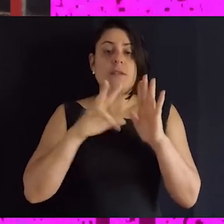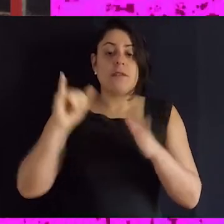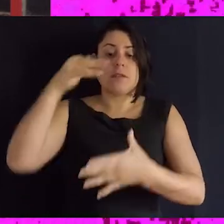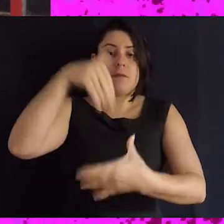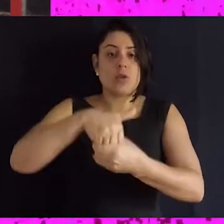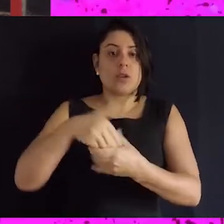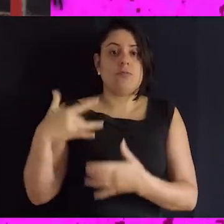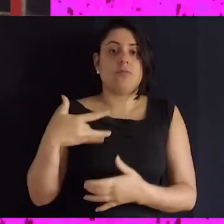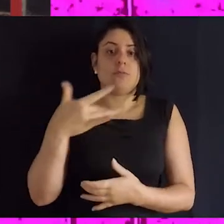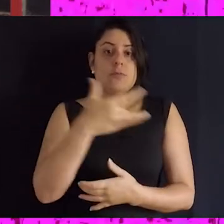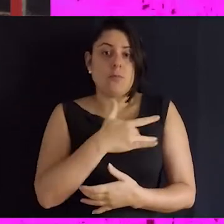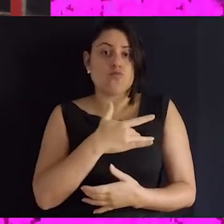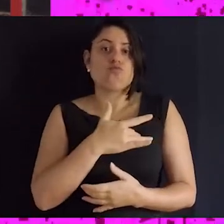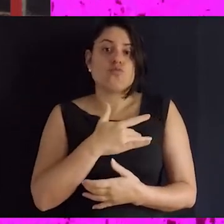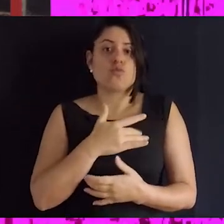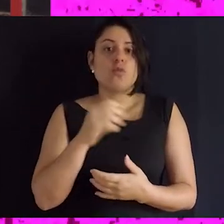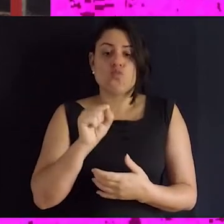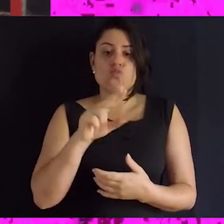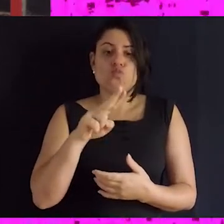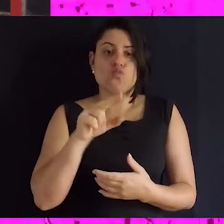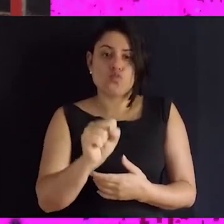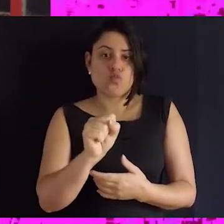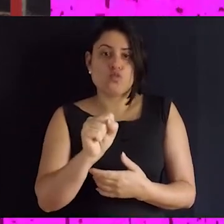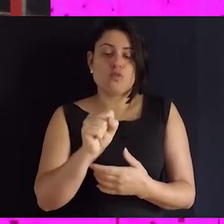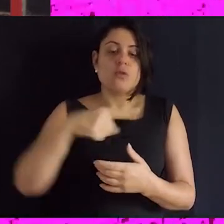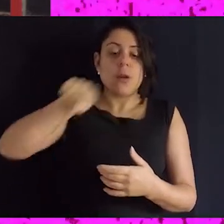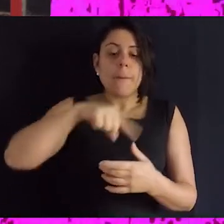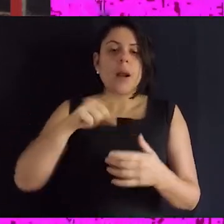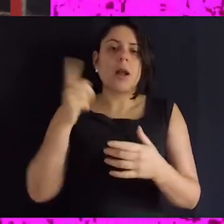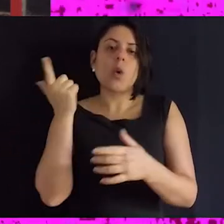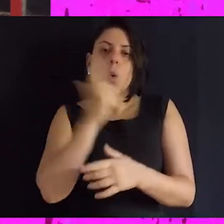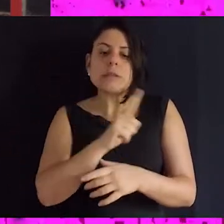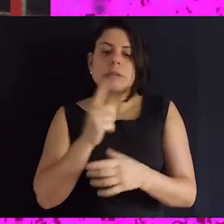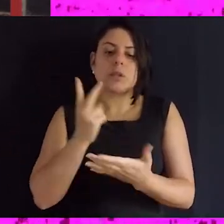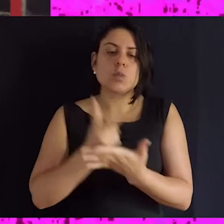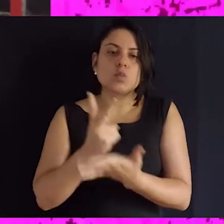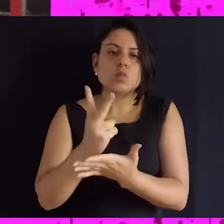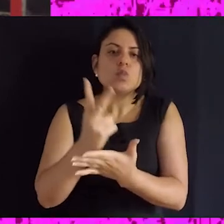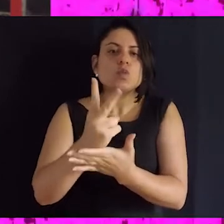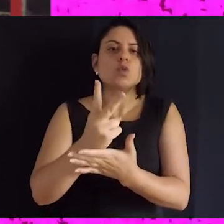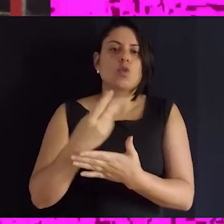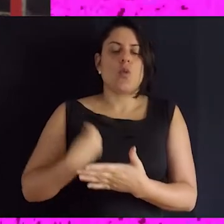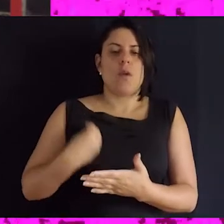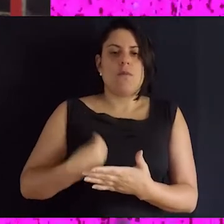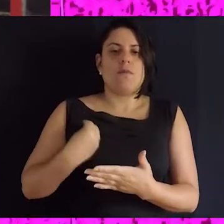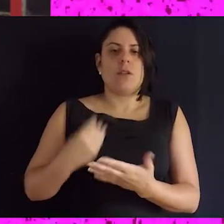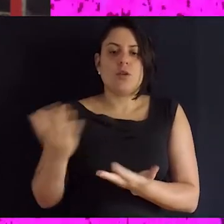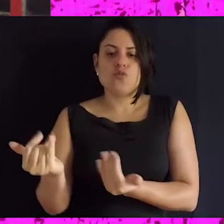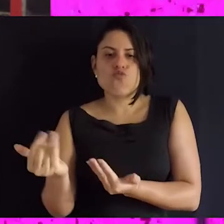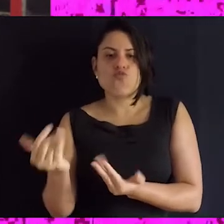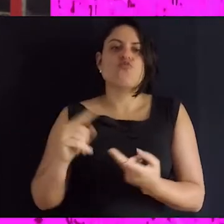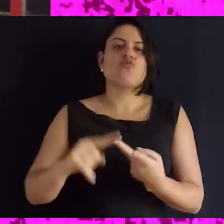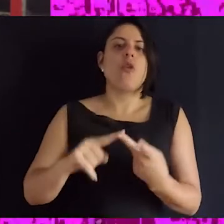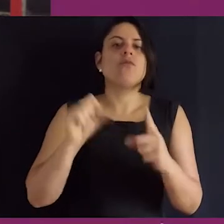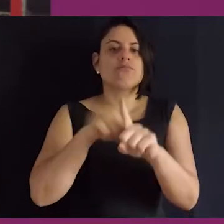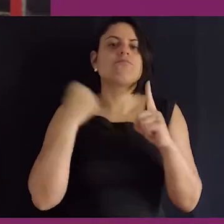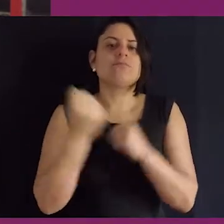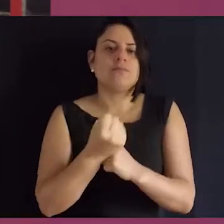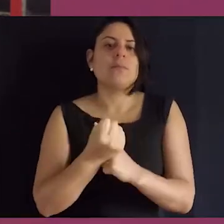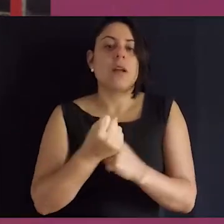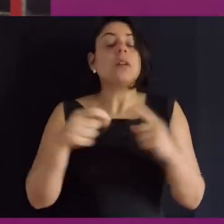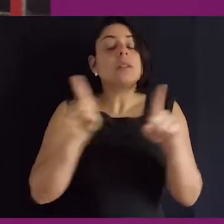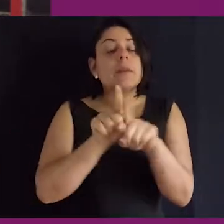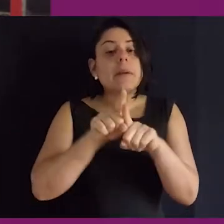vai ser bancada por um sistema único de saúde. Uma política pública que vai manter a vida desses adolescentes e desses jovens, né?